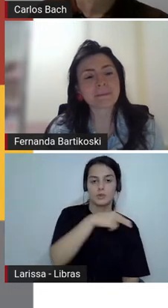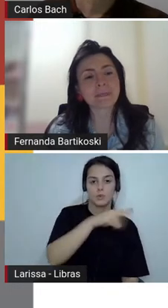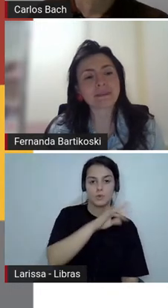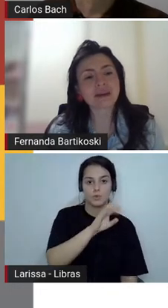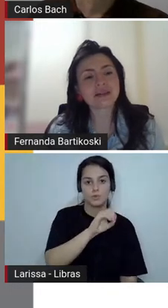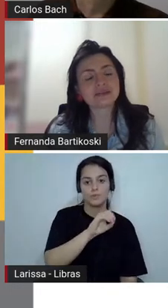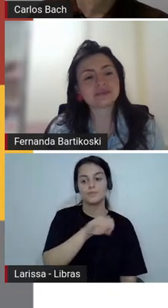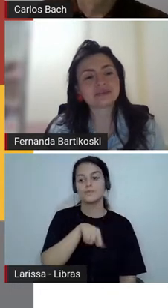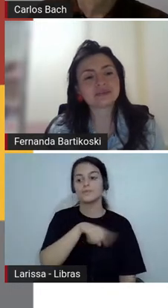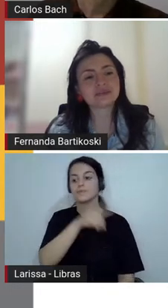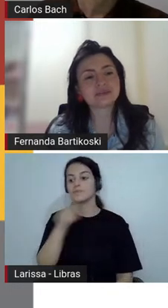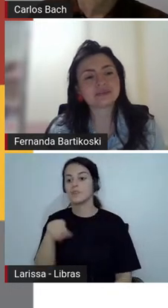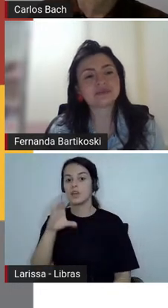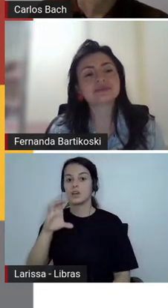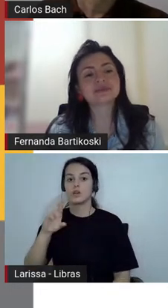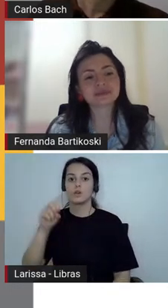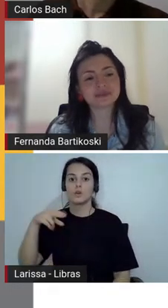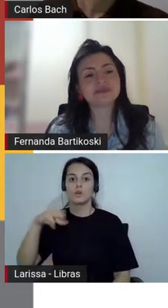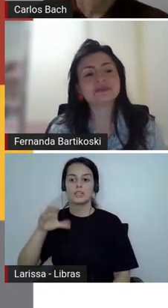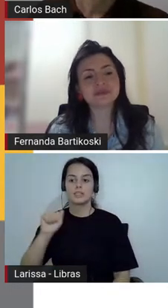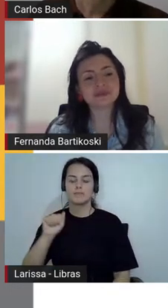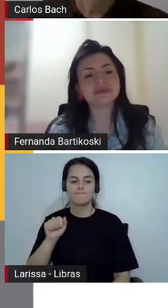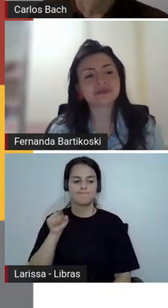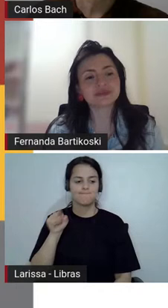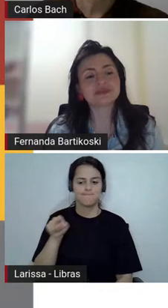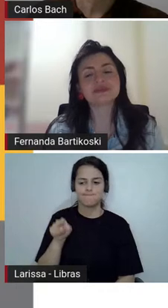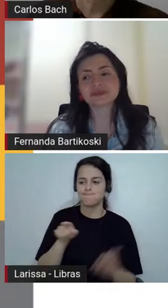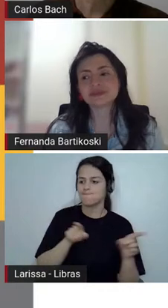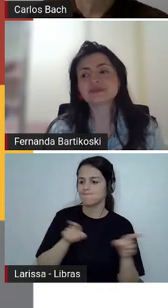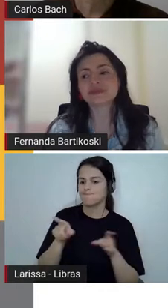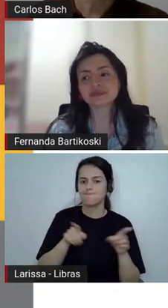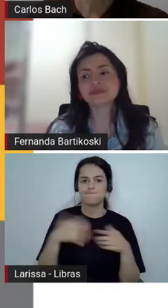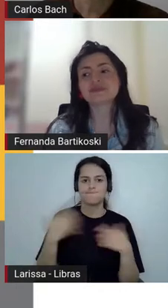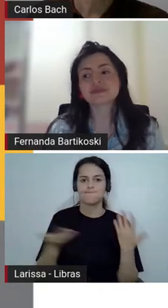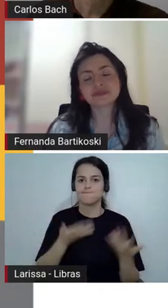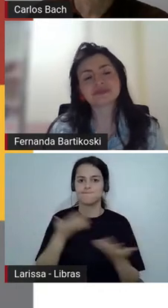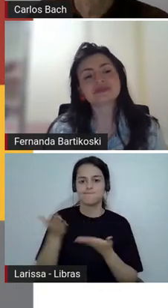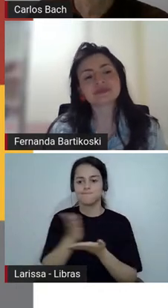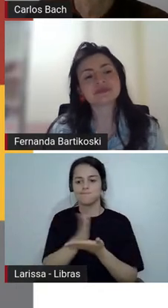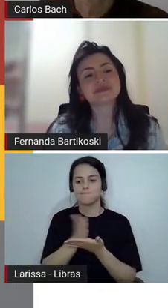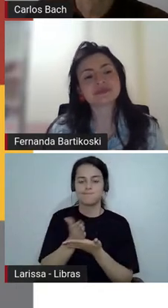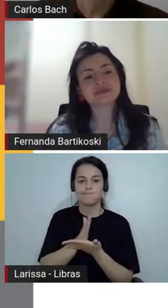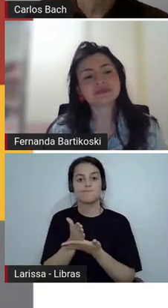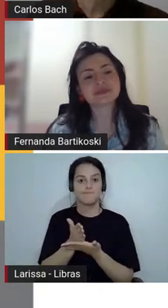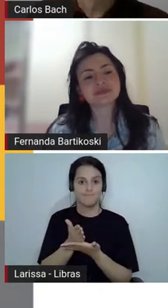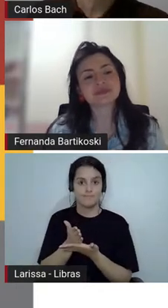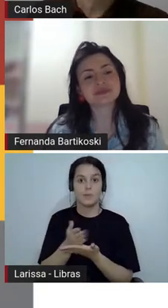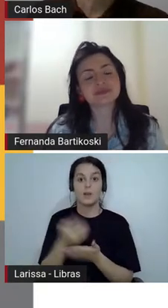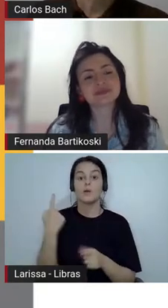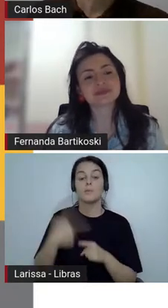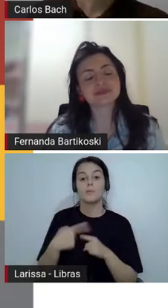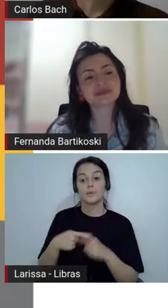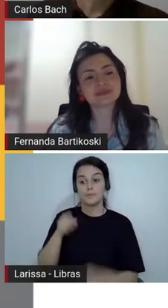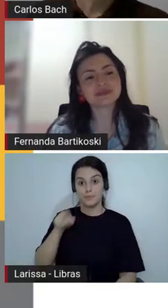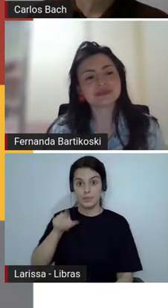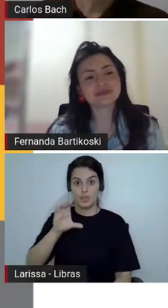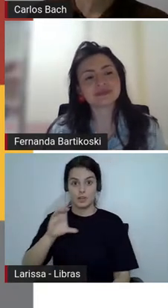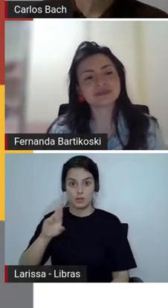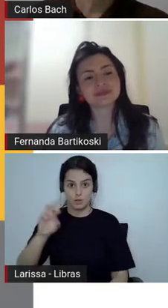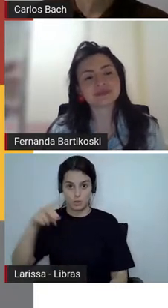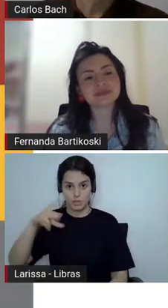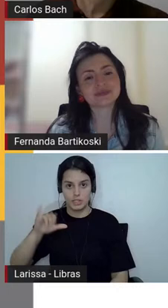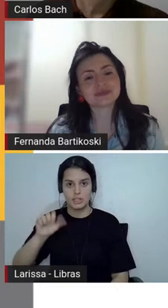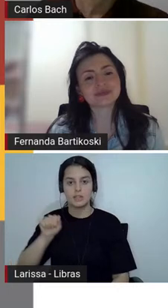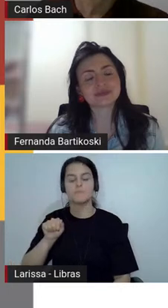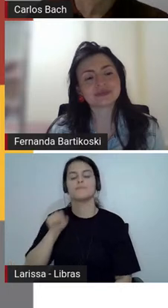ela é às vezes fluida, né, então a crônica ela quase não vai ter personagens, ela é muito